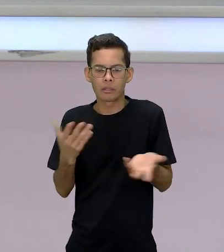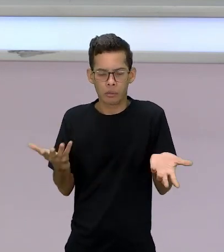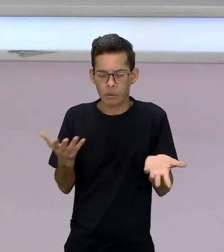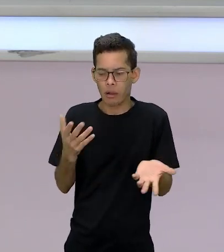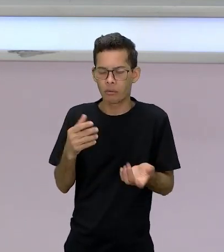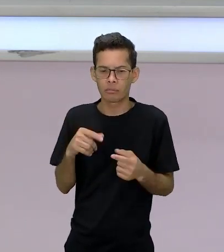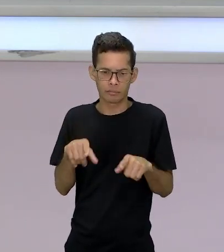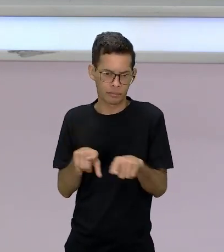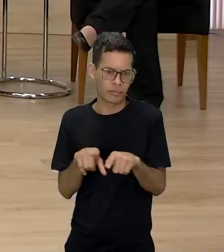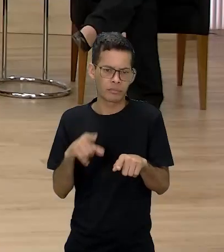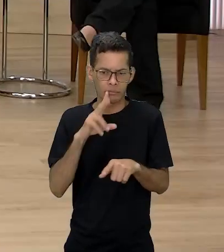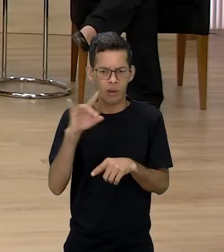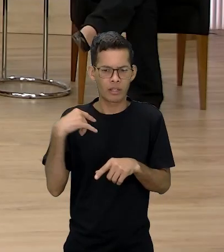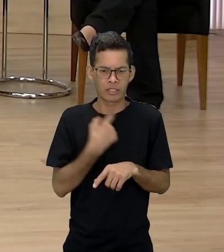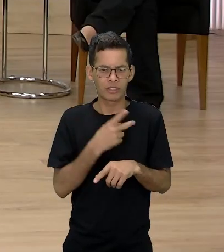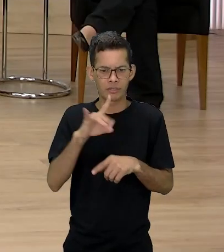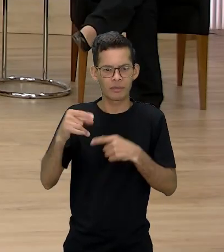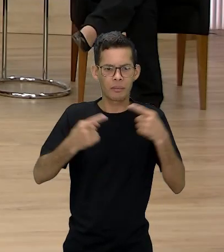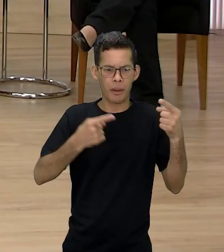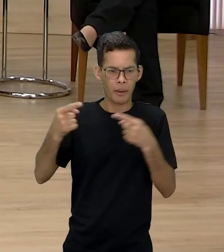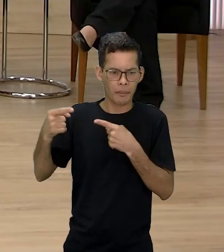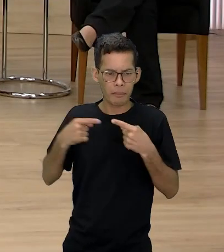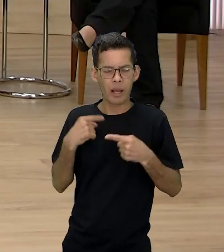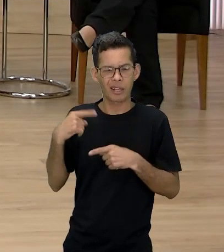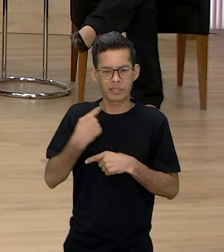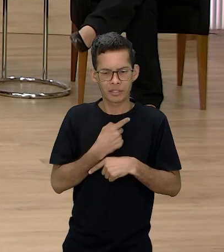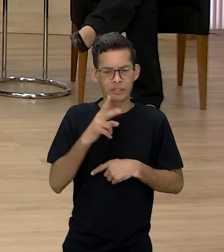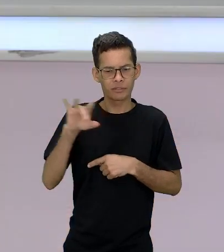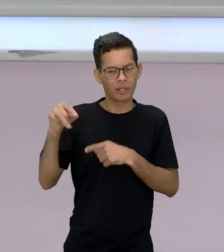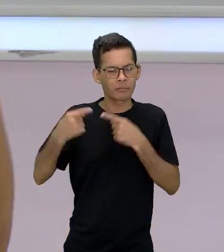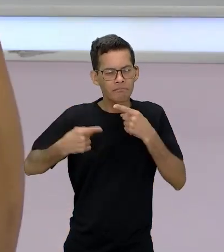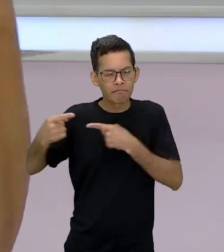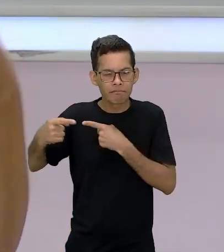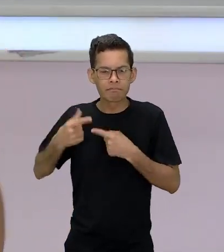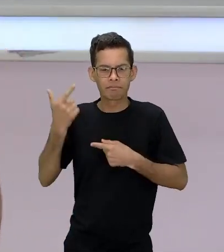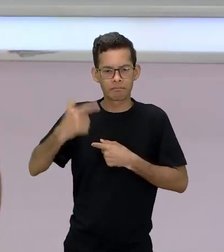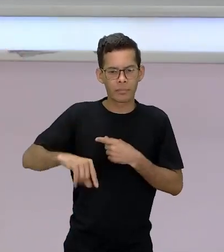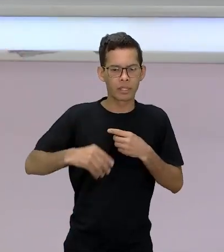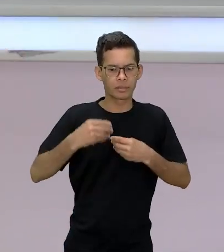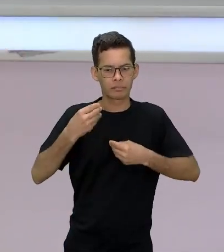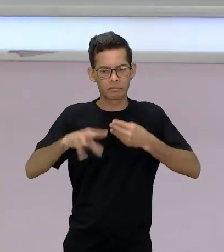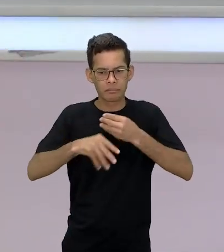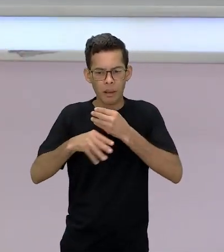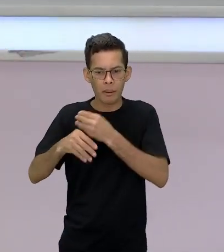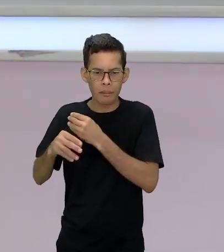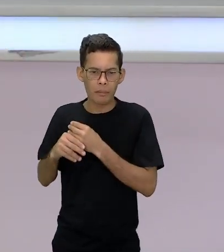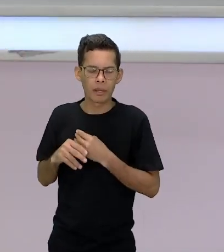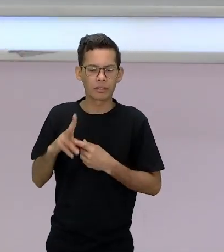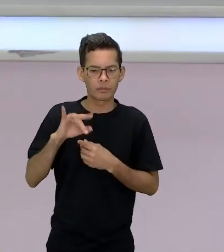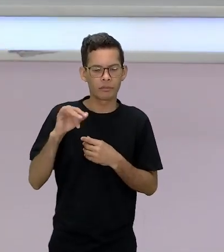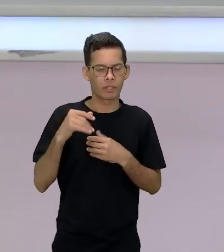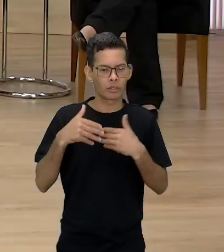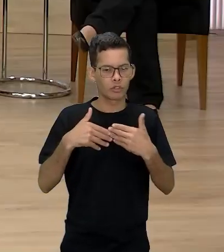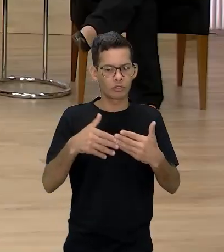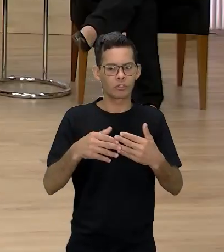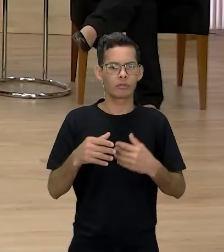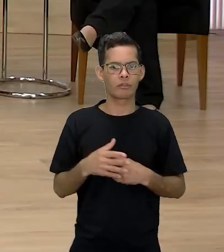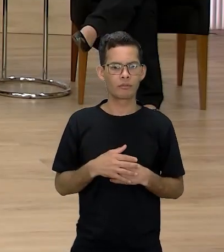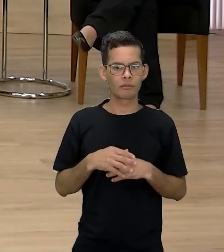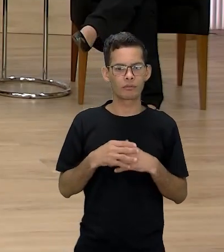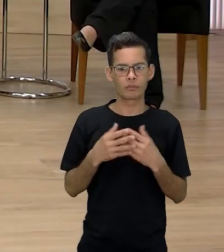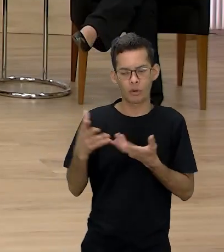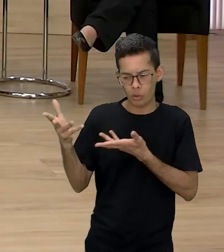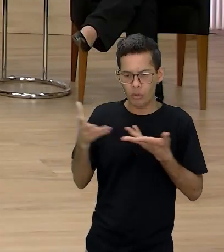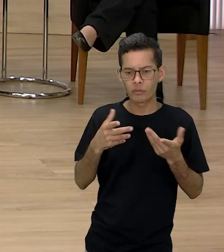bom, a gente vai discutir e a gente vai falando a obra, e não vamos adiantando. Então, eu vou ver aqui com os meus